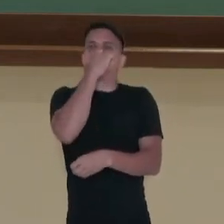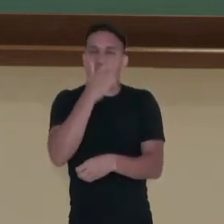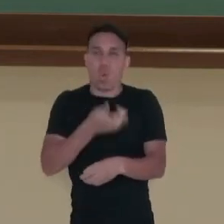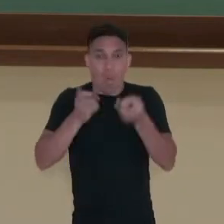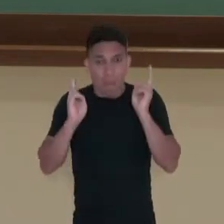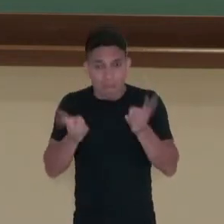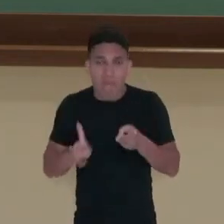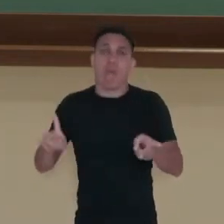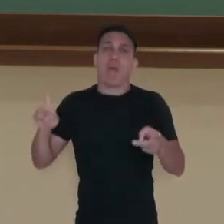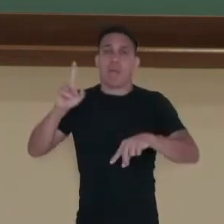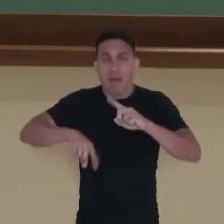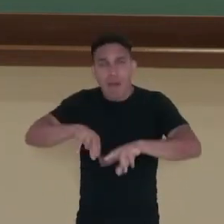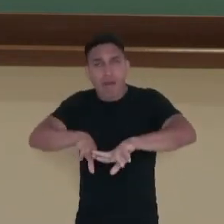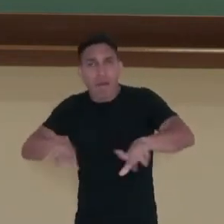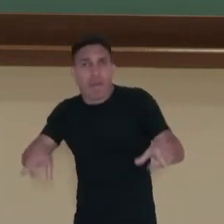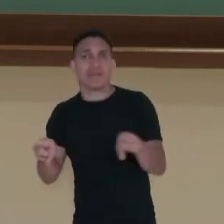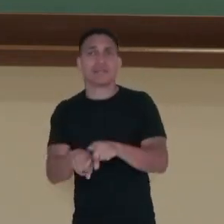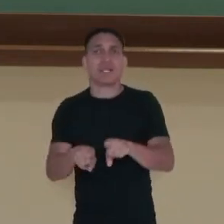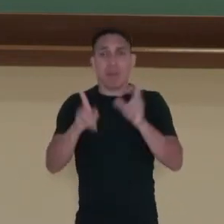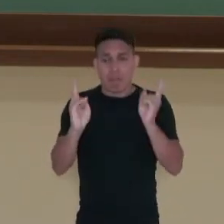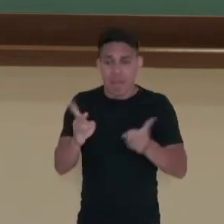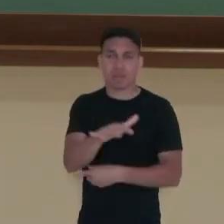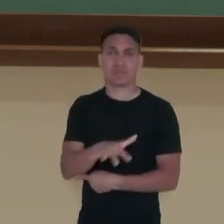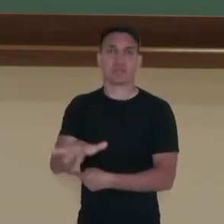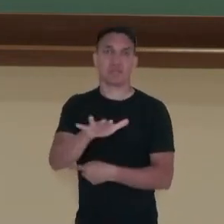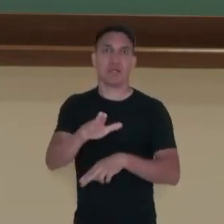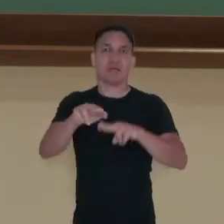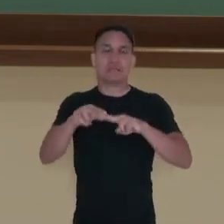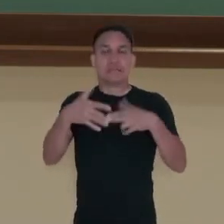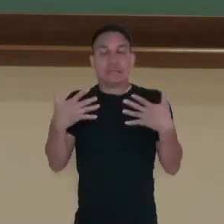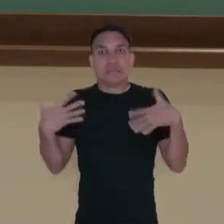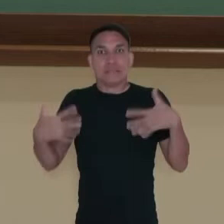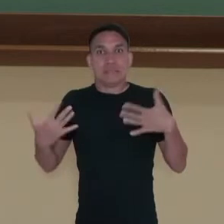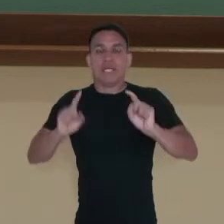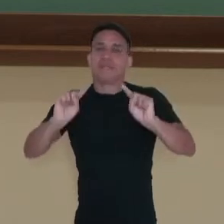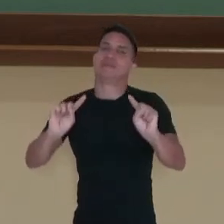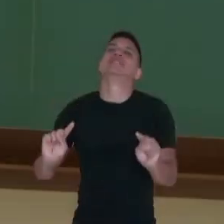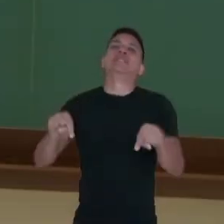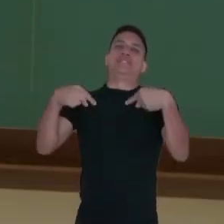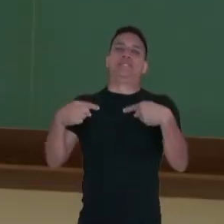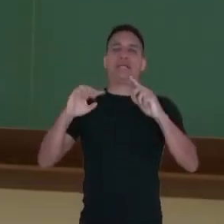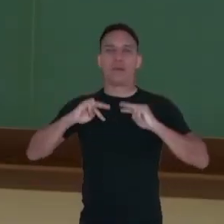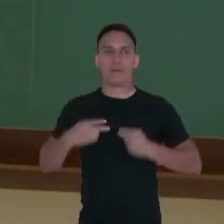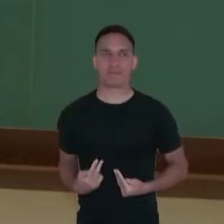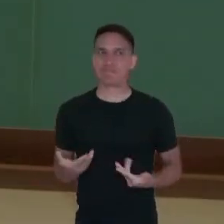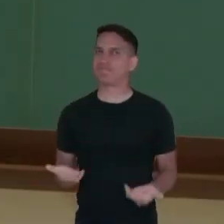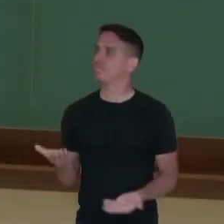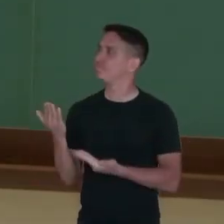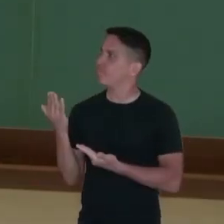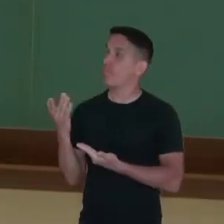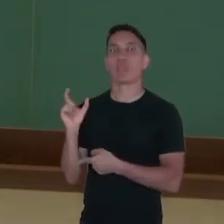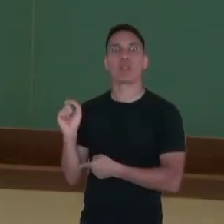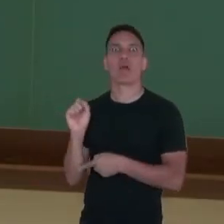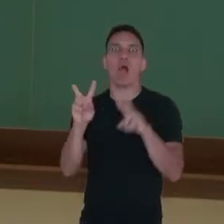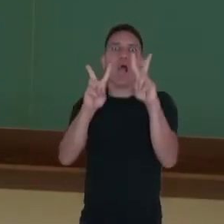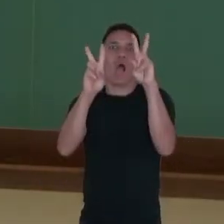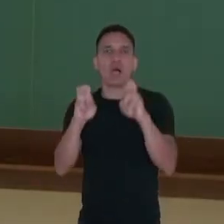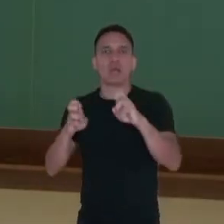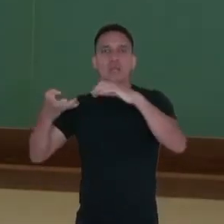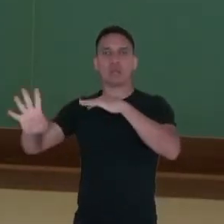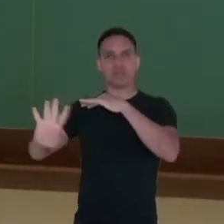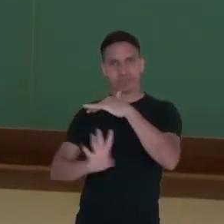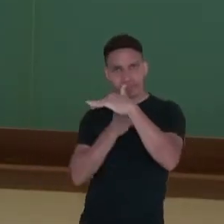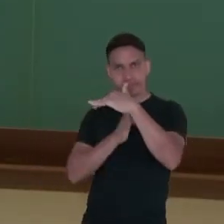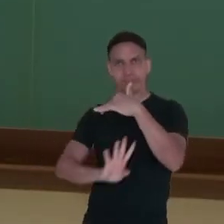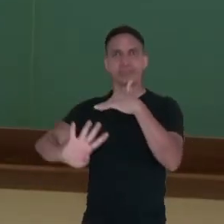discursos, dos mesmos espaços. Aí, um grande desafio para a humanidade. A questão da imigração